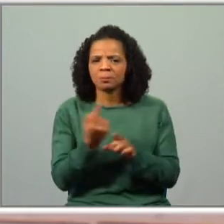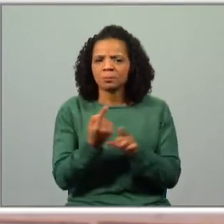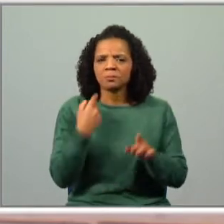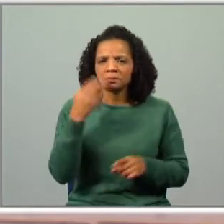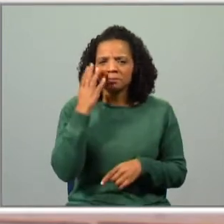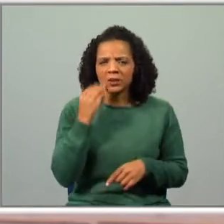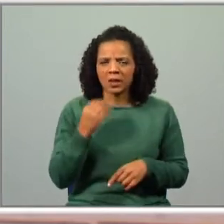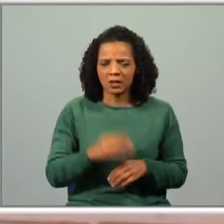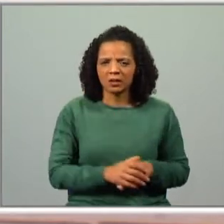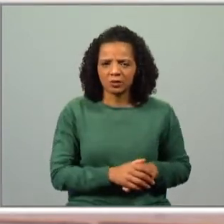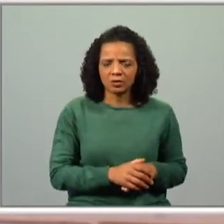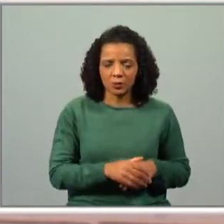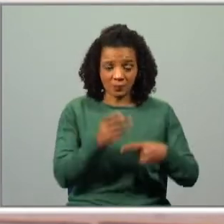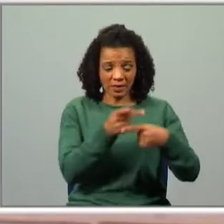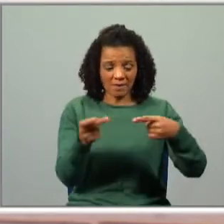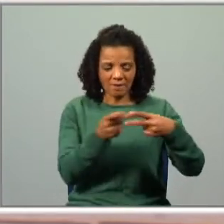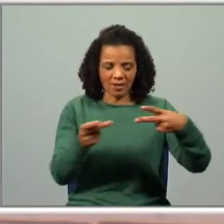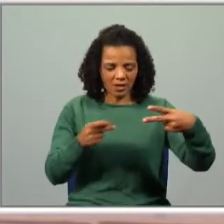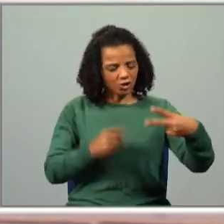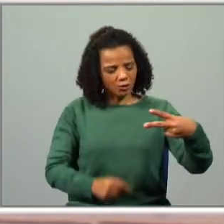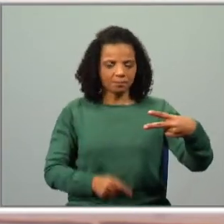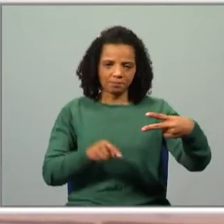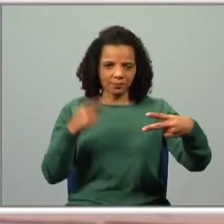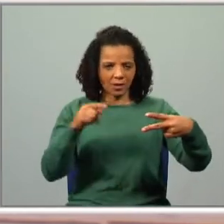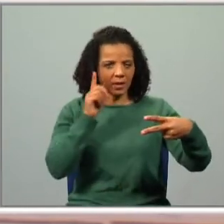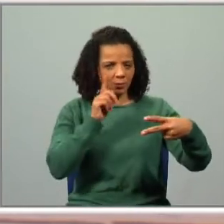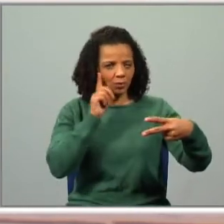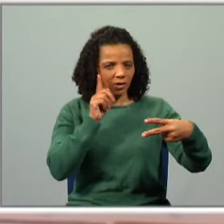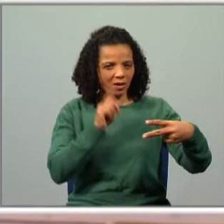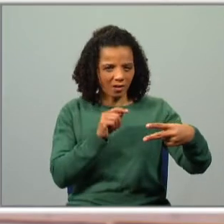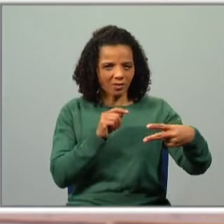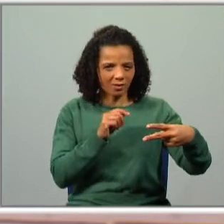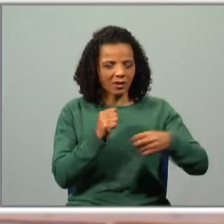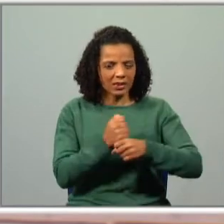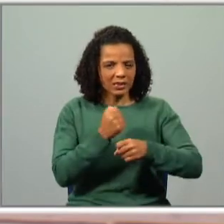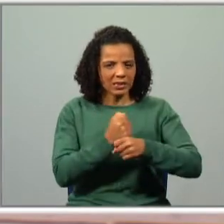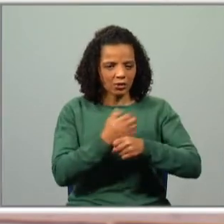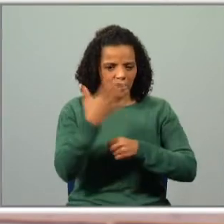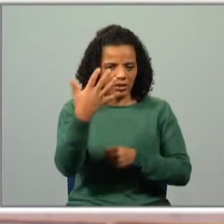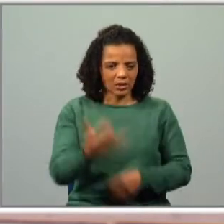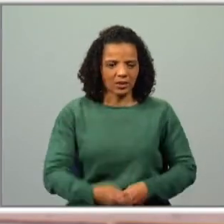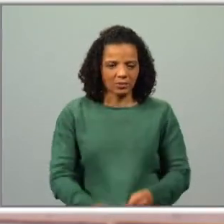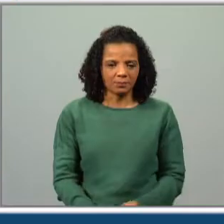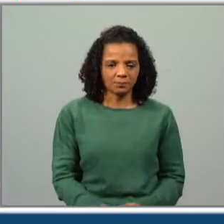que estas duas frases vão ter aqui alguma importância nos exercícios que vamos fazer.